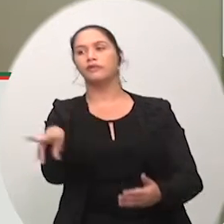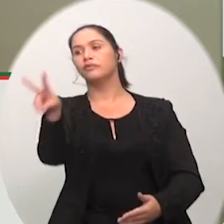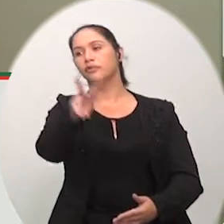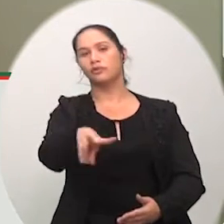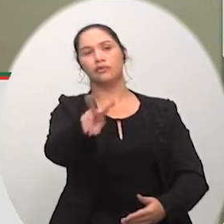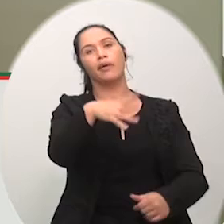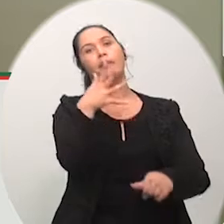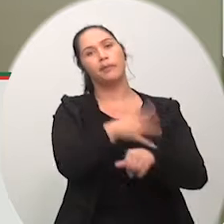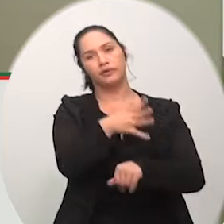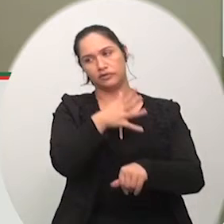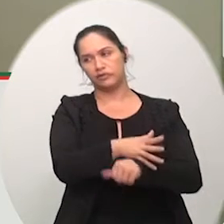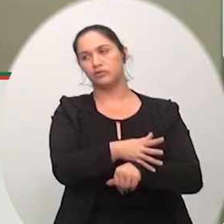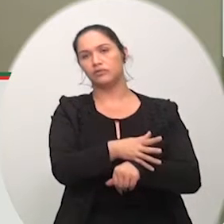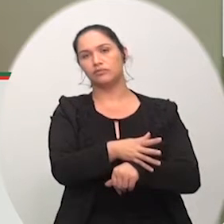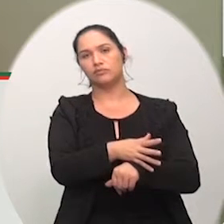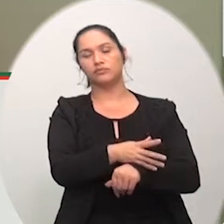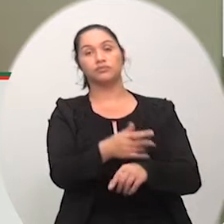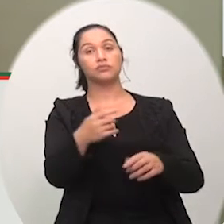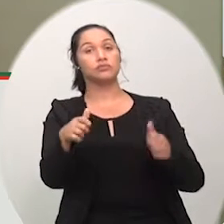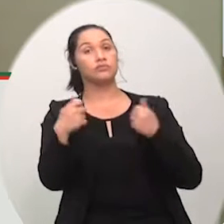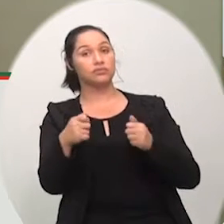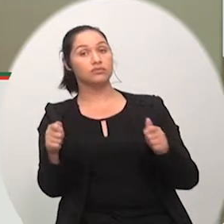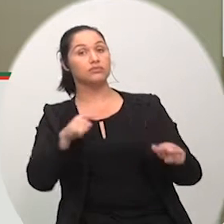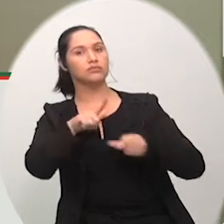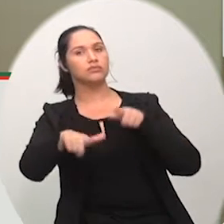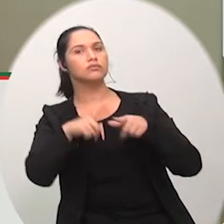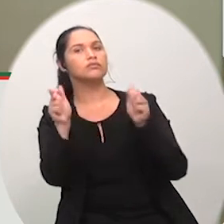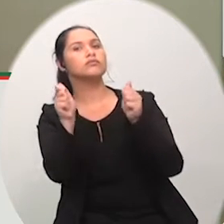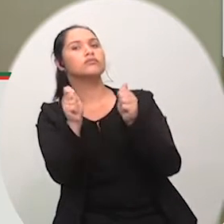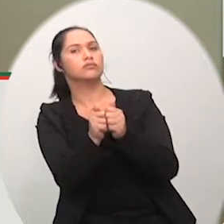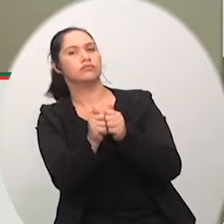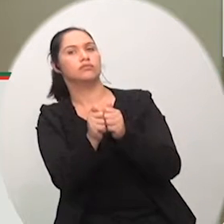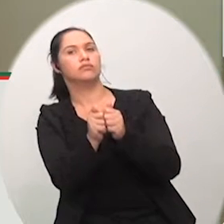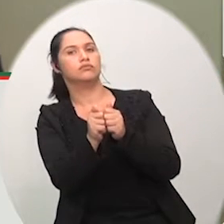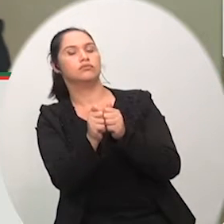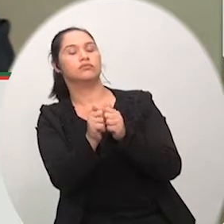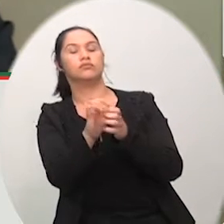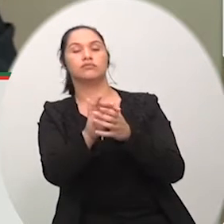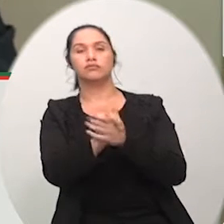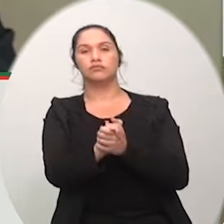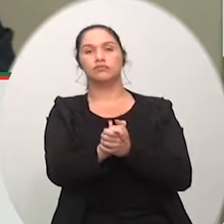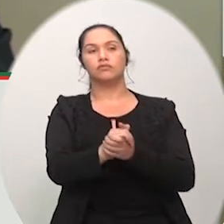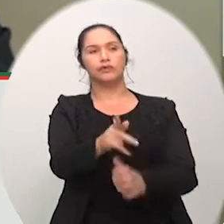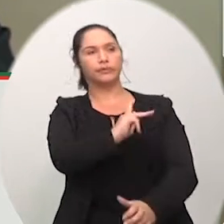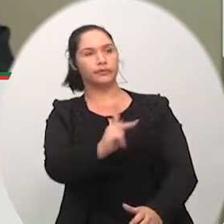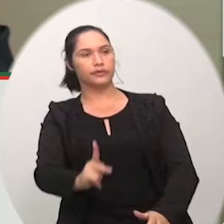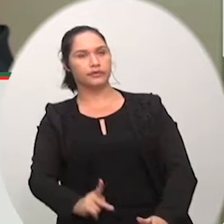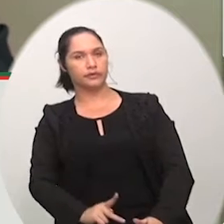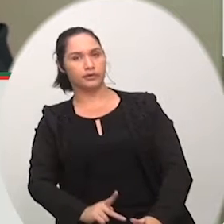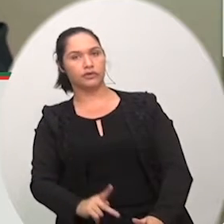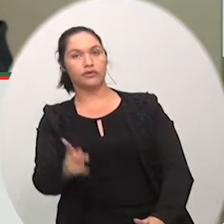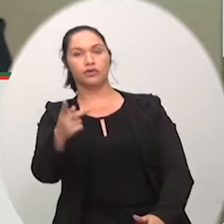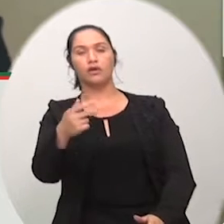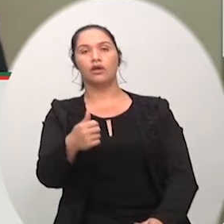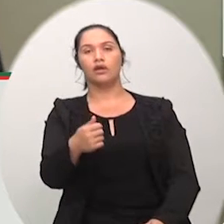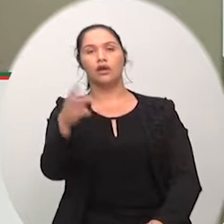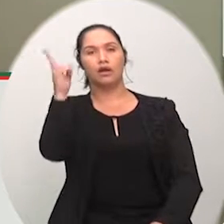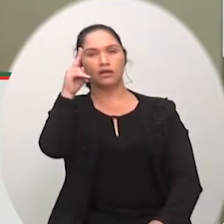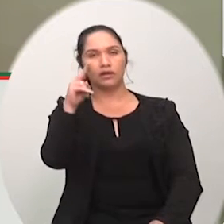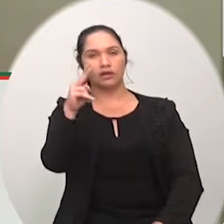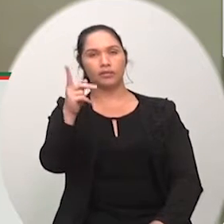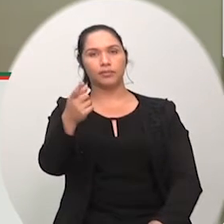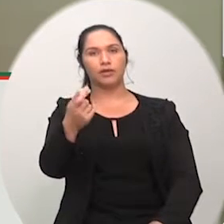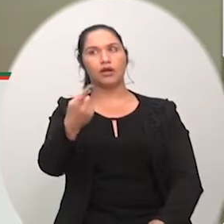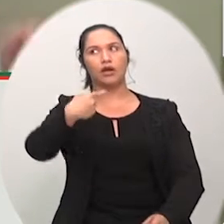-feira vamos trabalhar junto para que isso não aconteça aquela nossa ida senhor presidente lá em São João do Sul foi